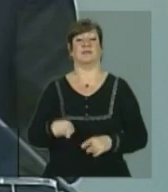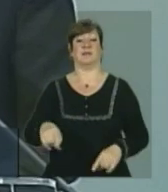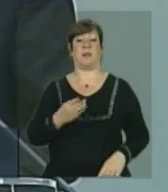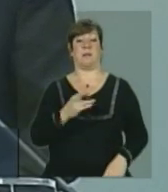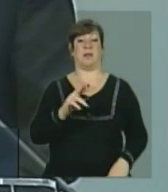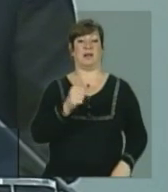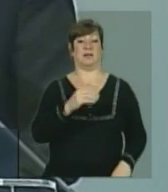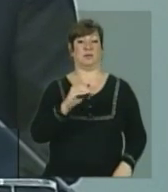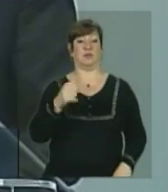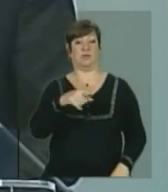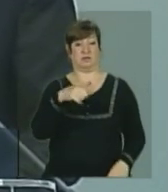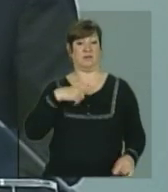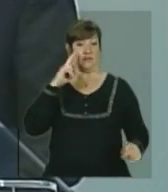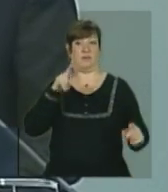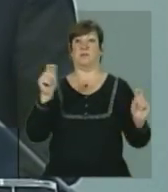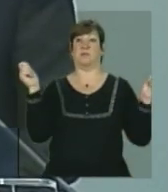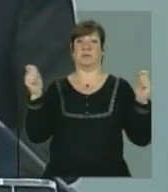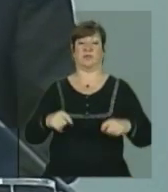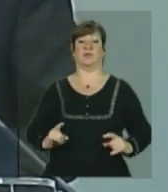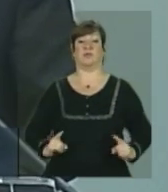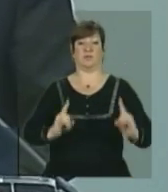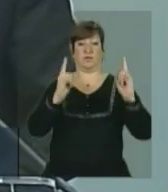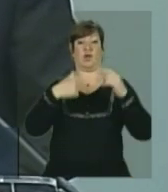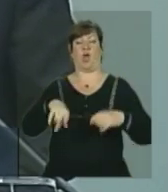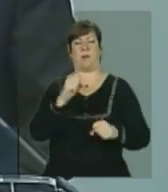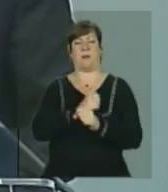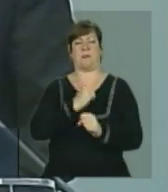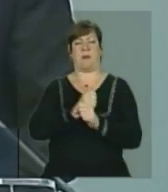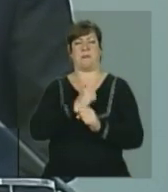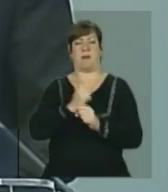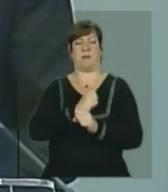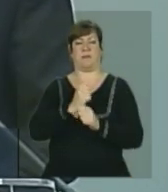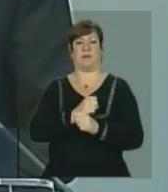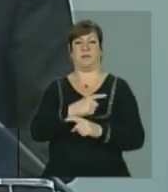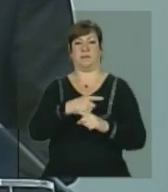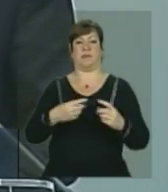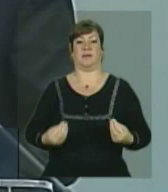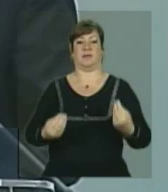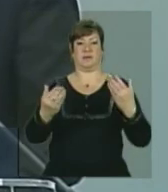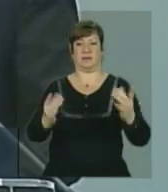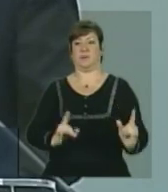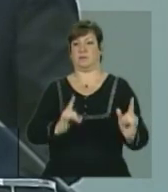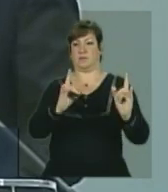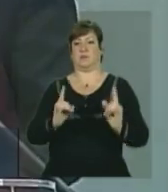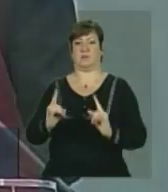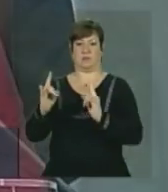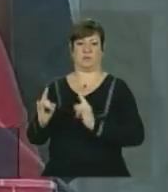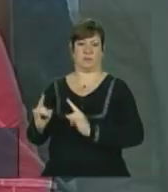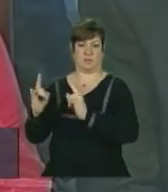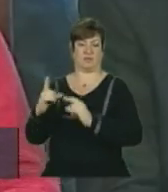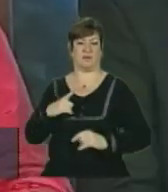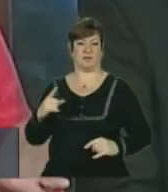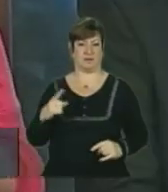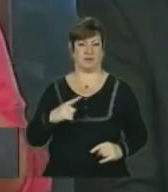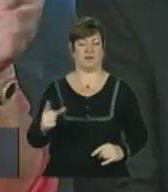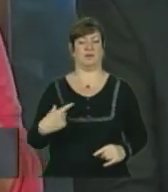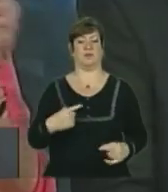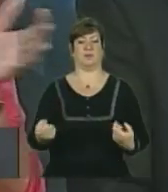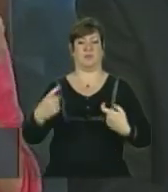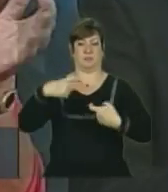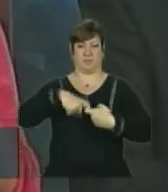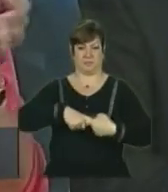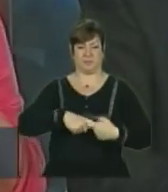teve condições de ver os apartamentos que nós entregamos, uma parceria à Prefeitura, Governo do Estado e Governo Federal,